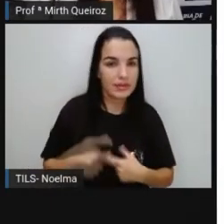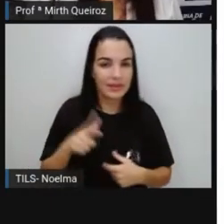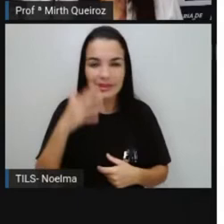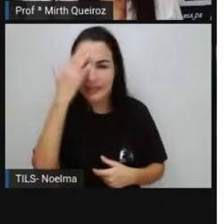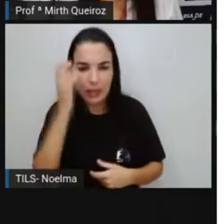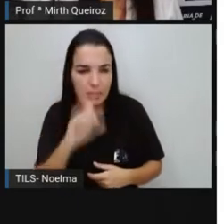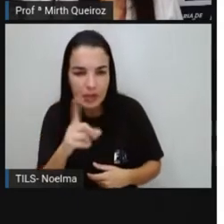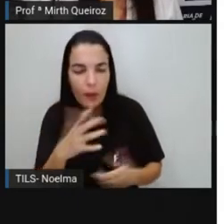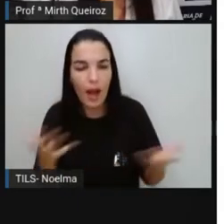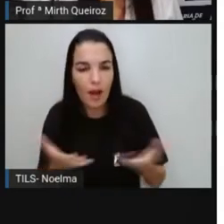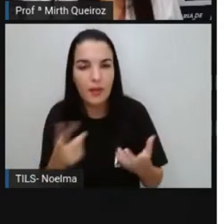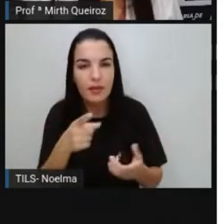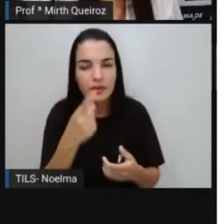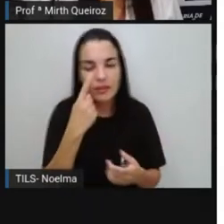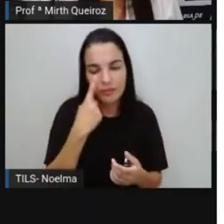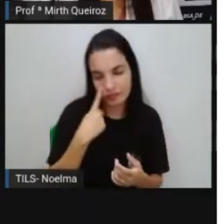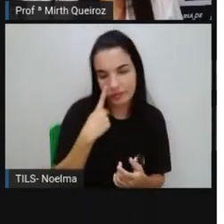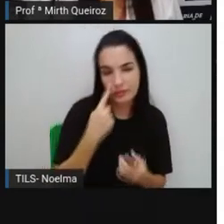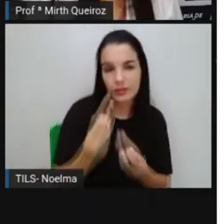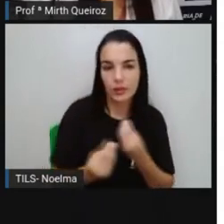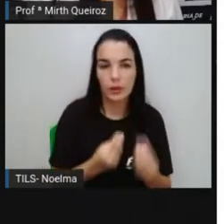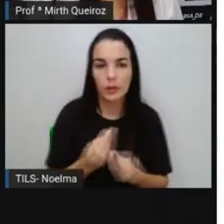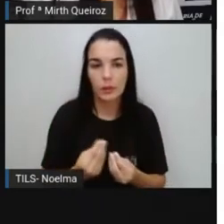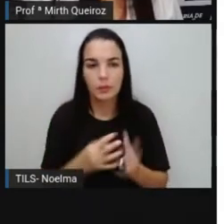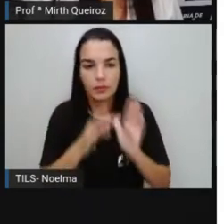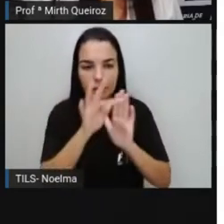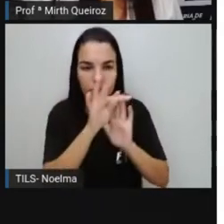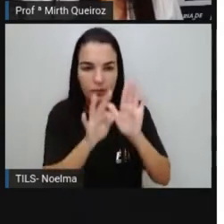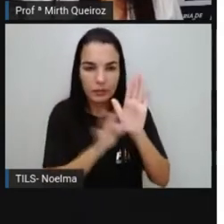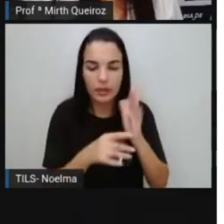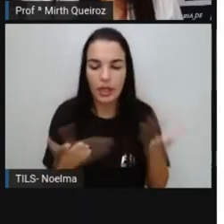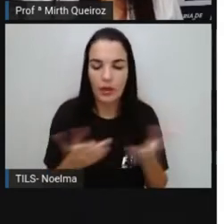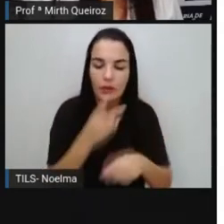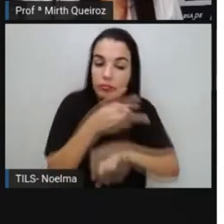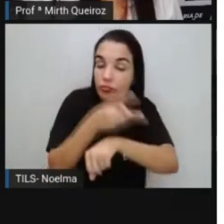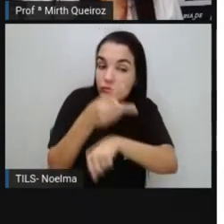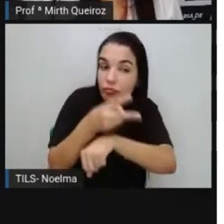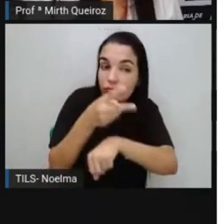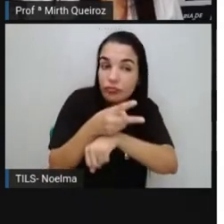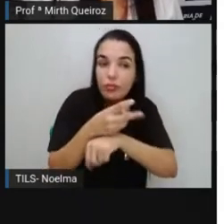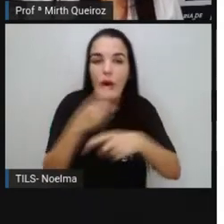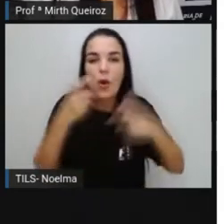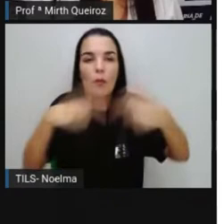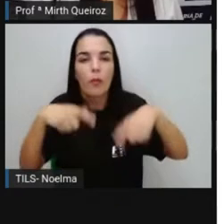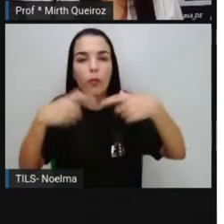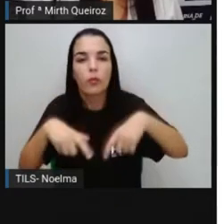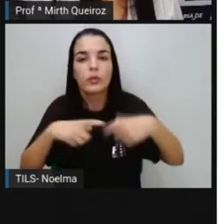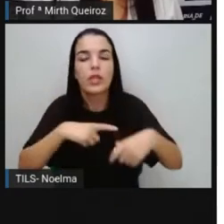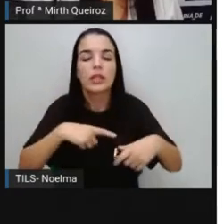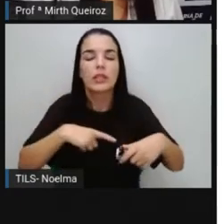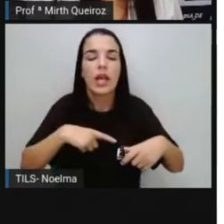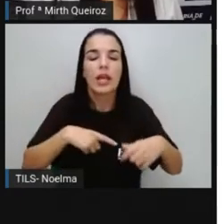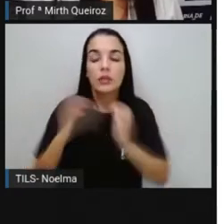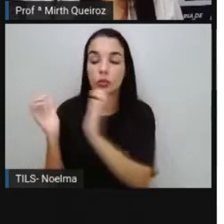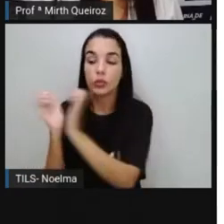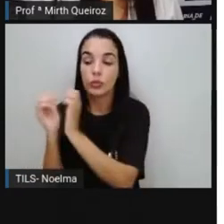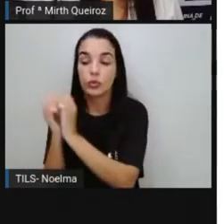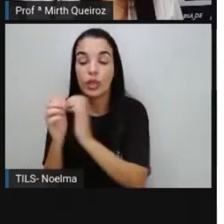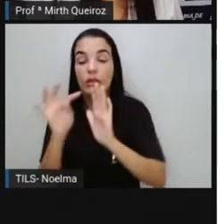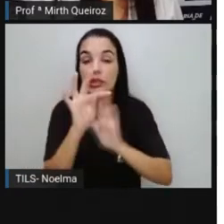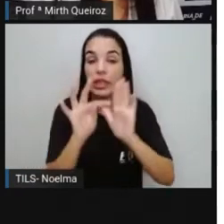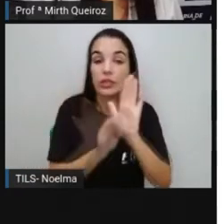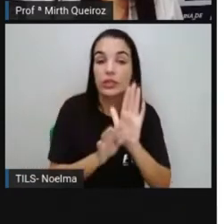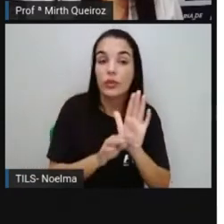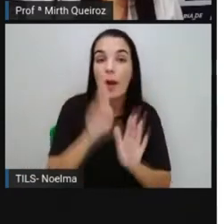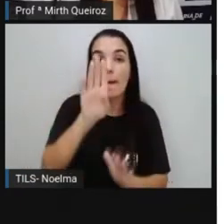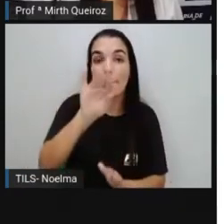vocês não sabem, nós vamos diferenciar agora a partir desse vídeo, onde nós temos aí o gênero textual